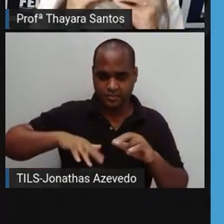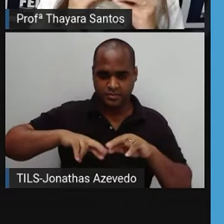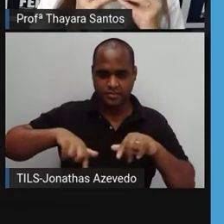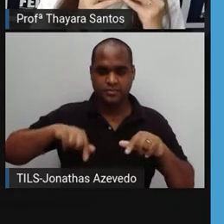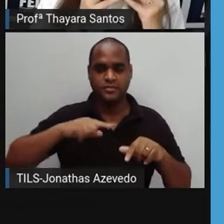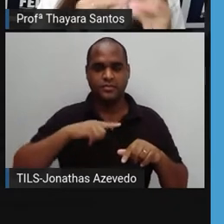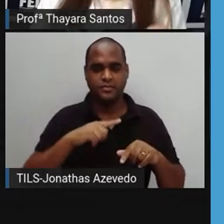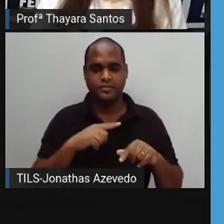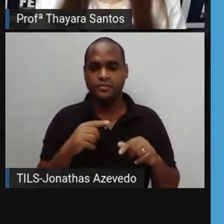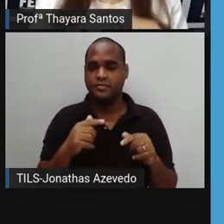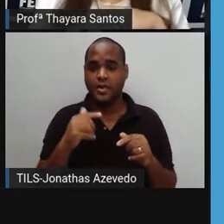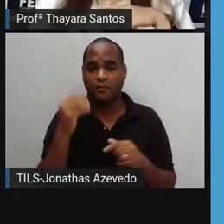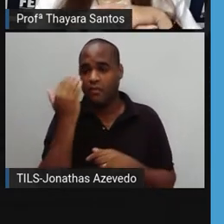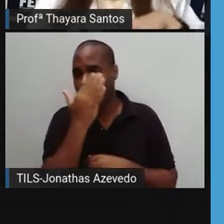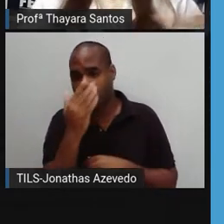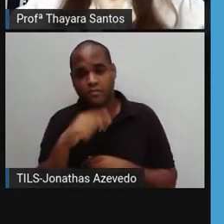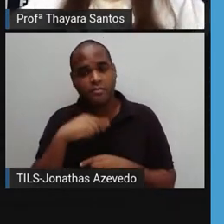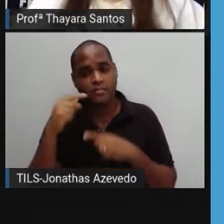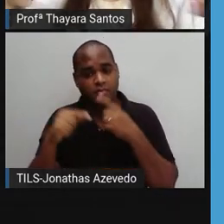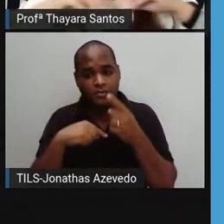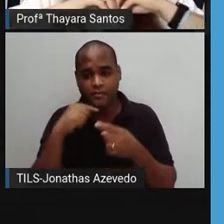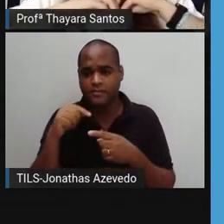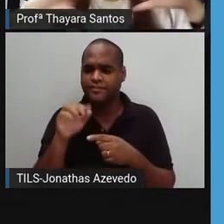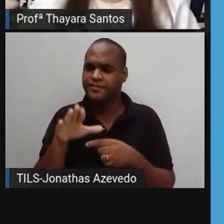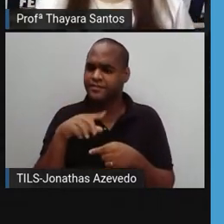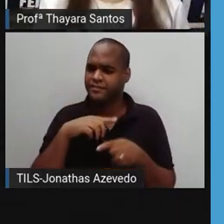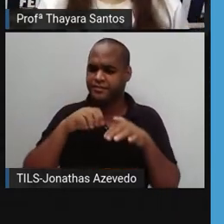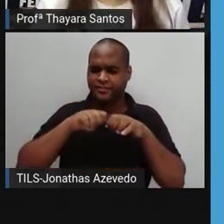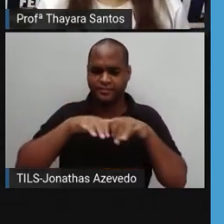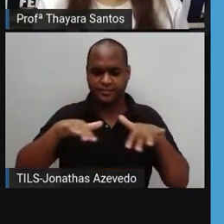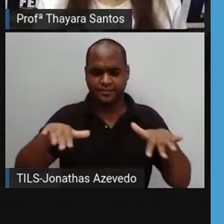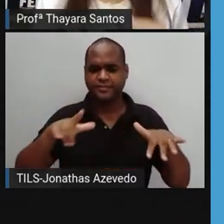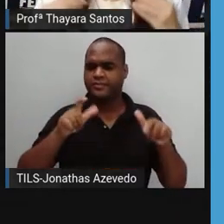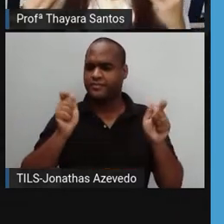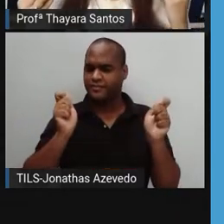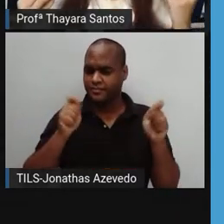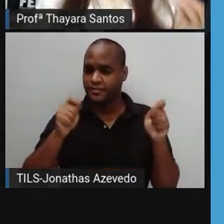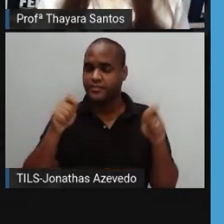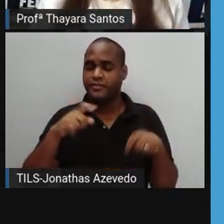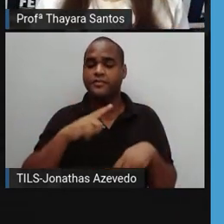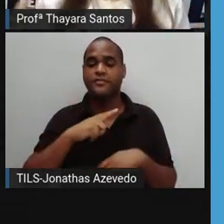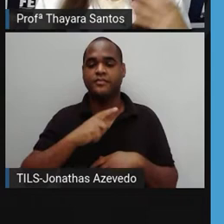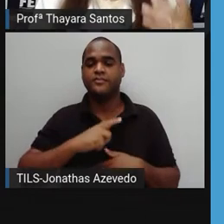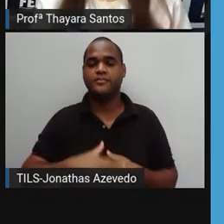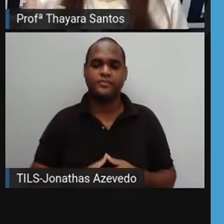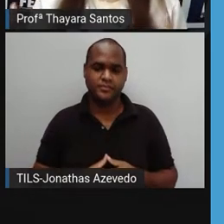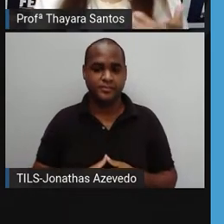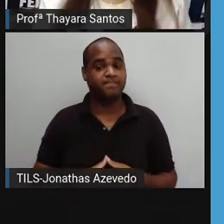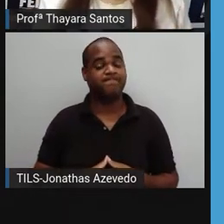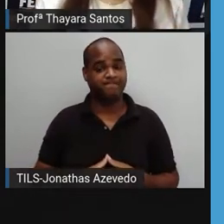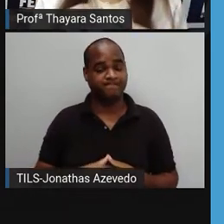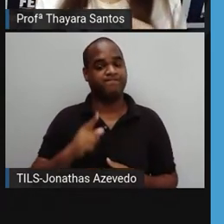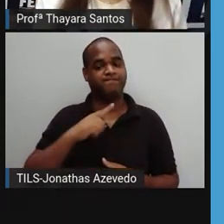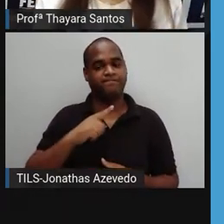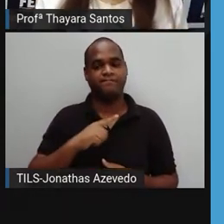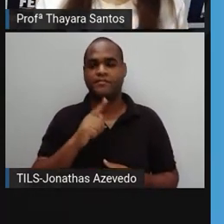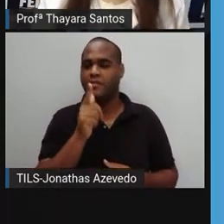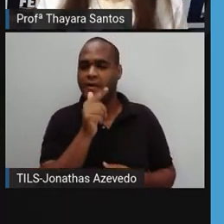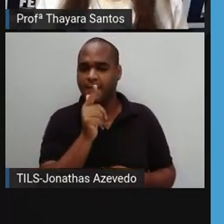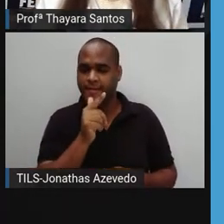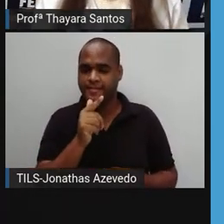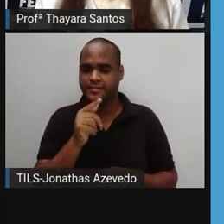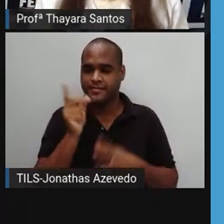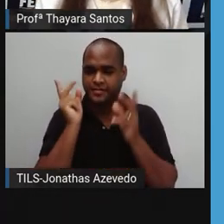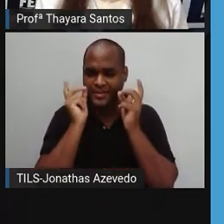partículas como elas são menorzinhas, elas têm essa capacidade de se espalhar mais ainda. E como eles estão lá na água, eles são partículas bem